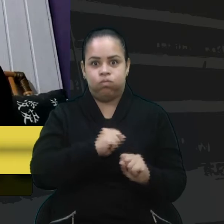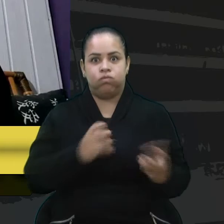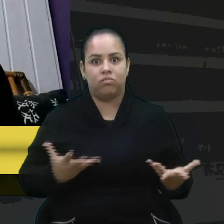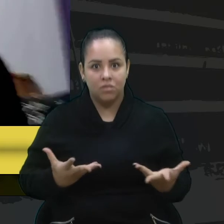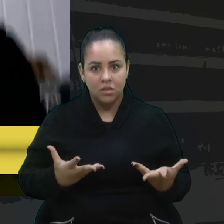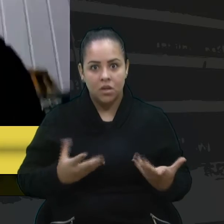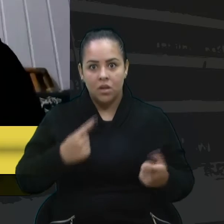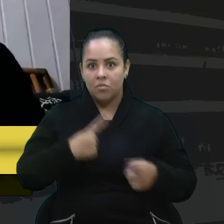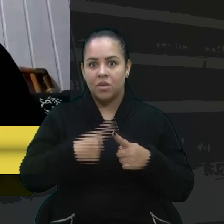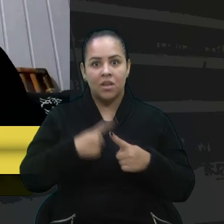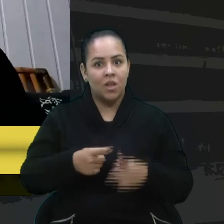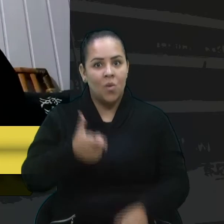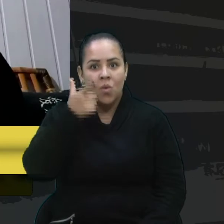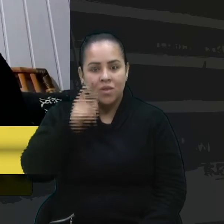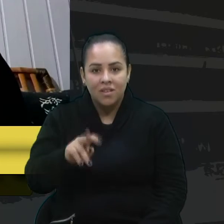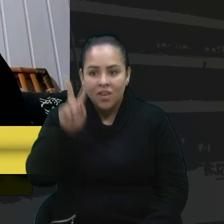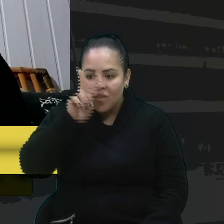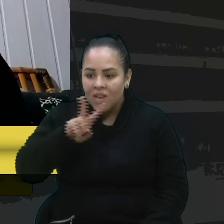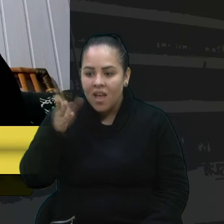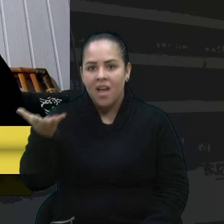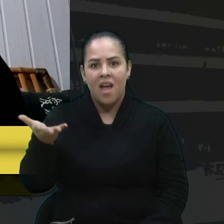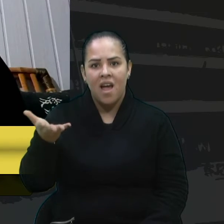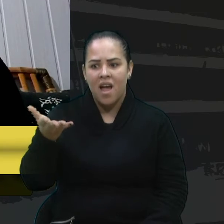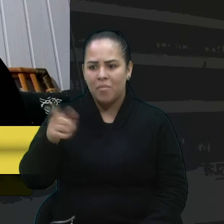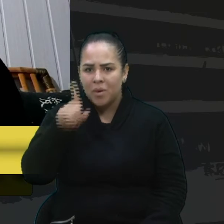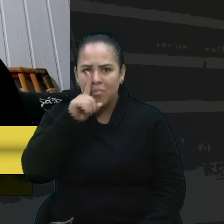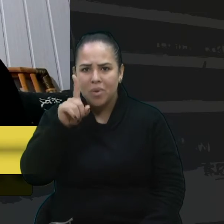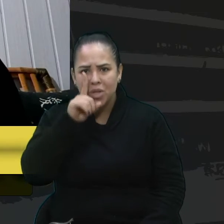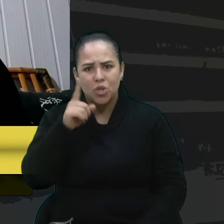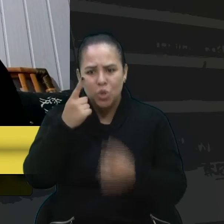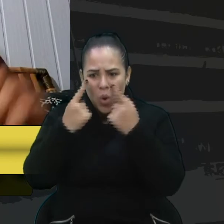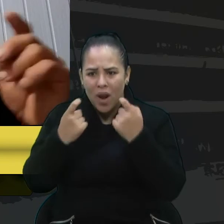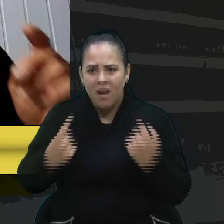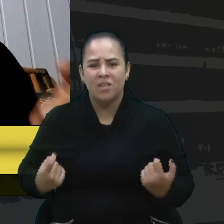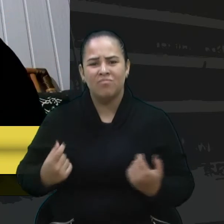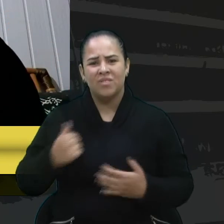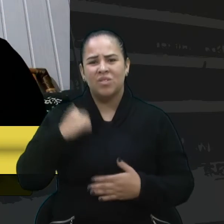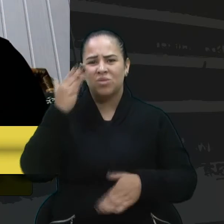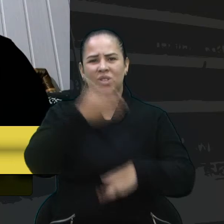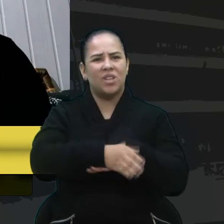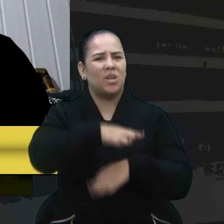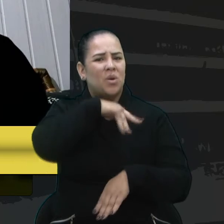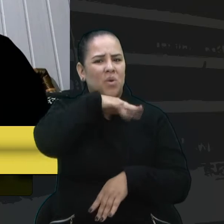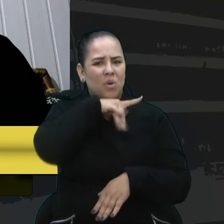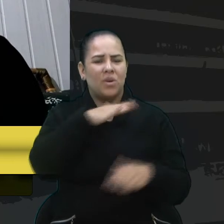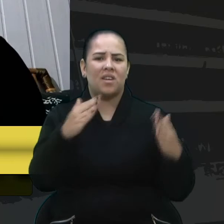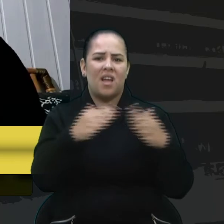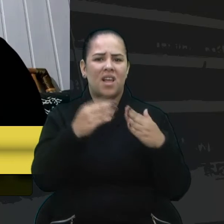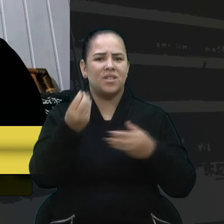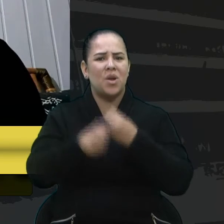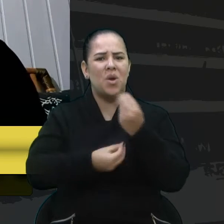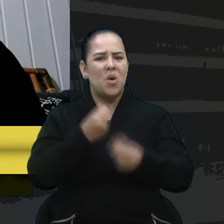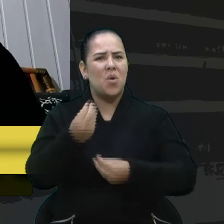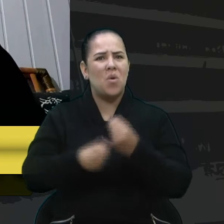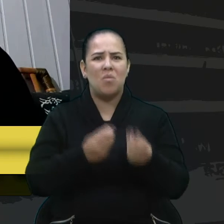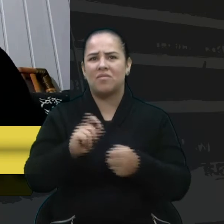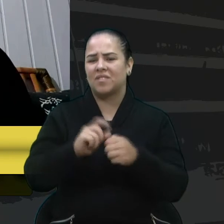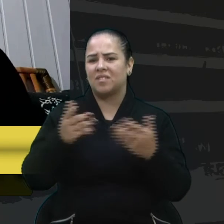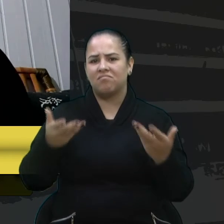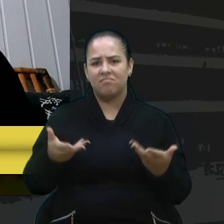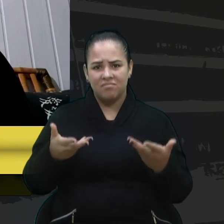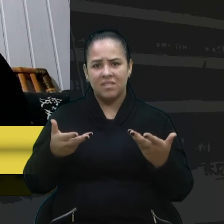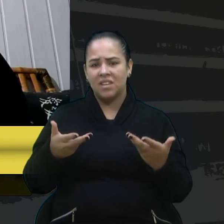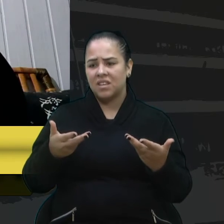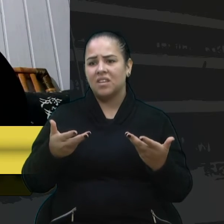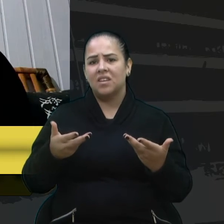aquela mãe chorando ali, e não consegui me expressar, cheguei em casa ruim, pensando aí como que eu for fazer, até foi bom não me